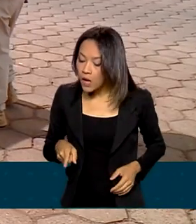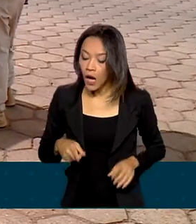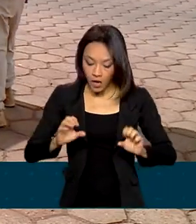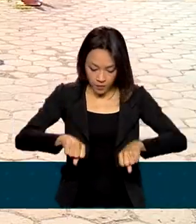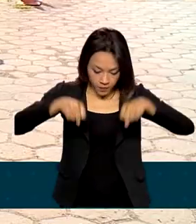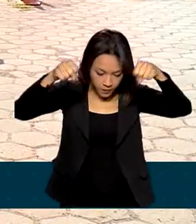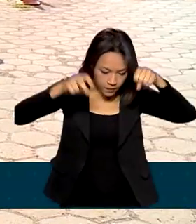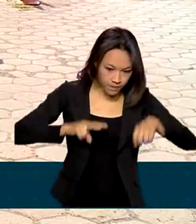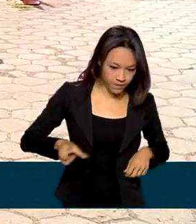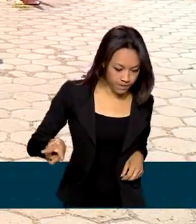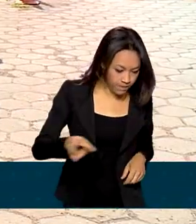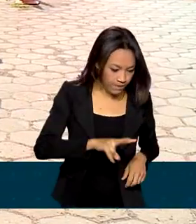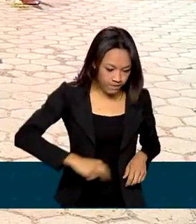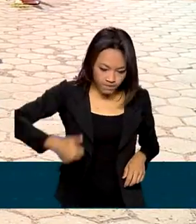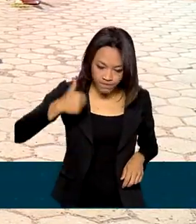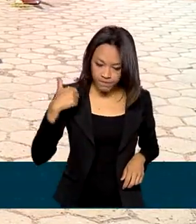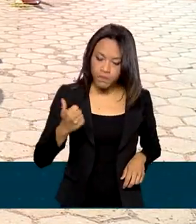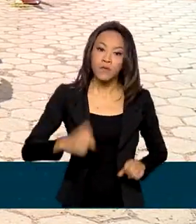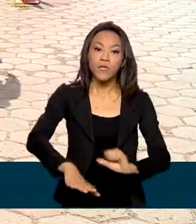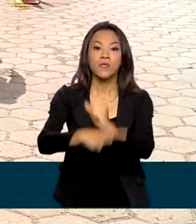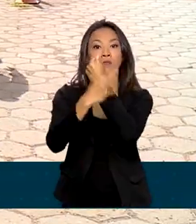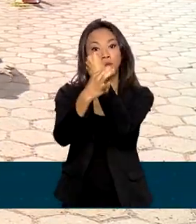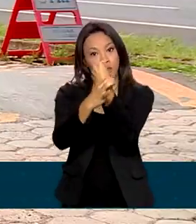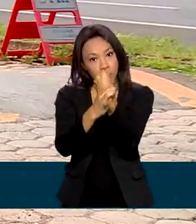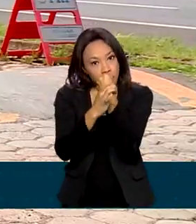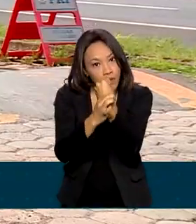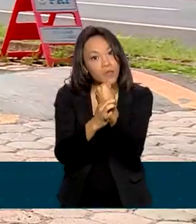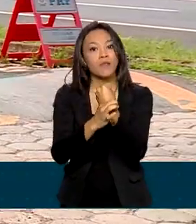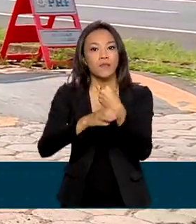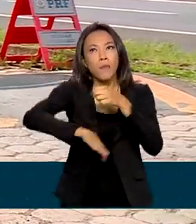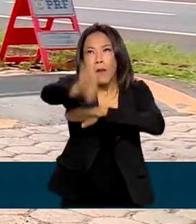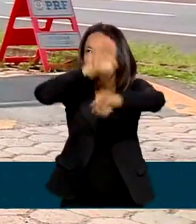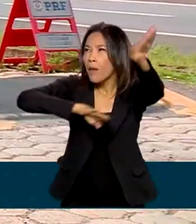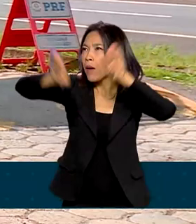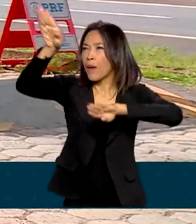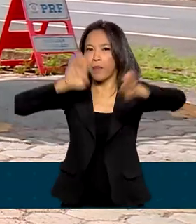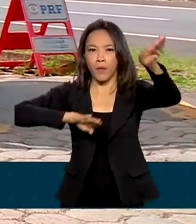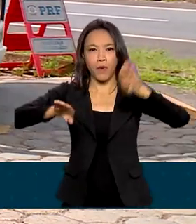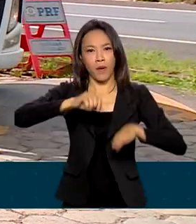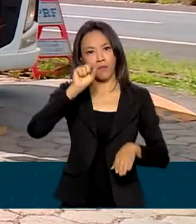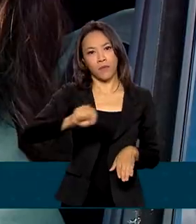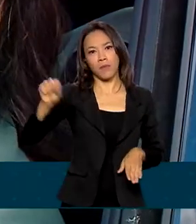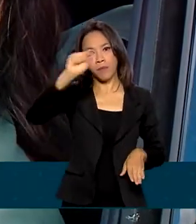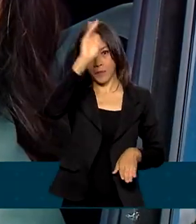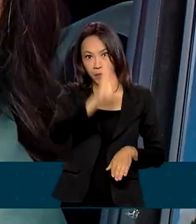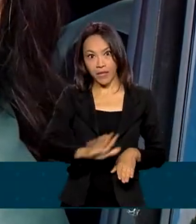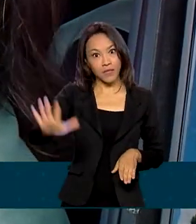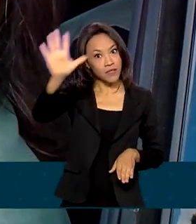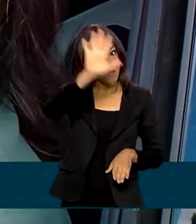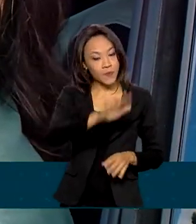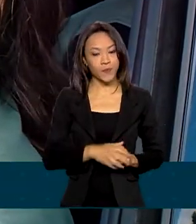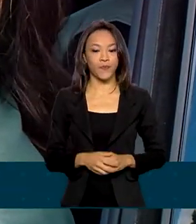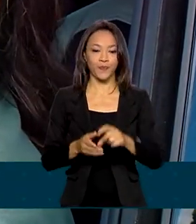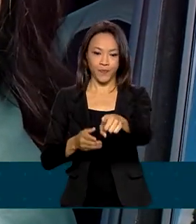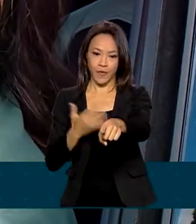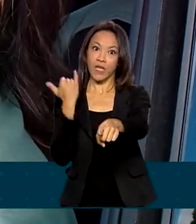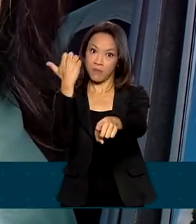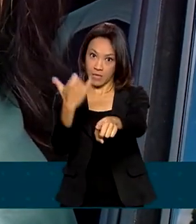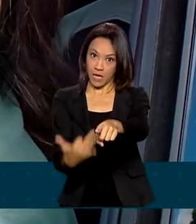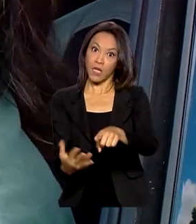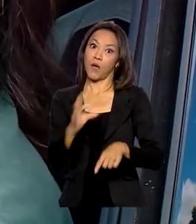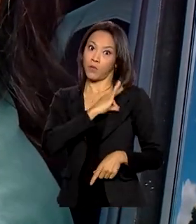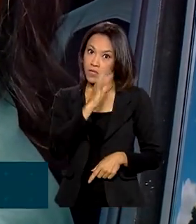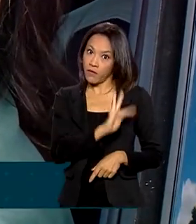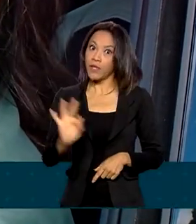do automóvel. Tudo para garantir maior segurança nas estradas que cortam o país. A PRF é muito importante para